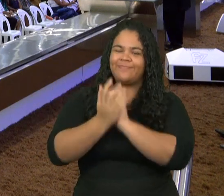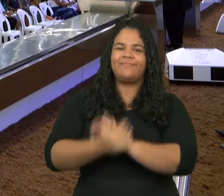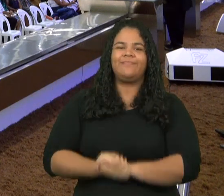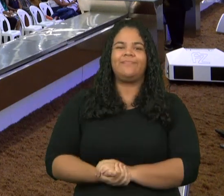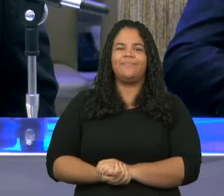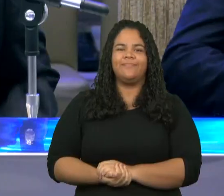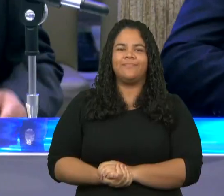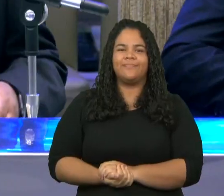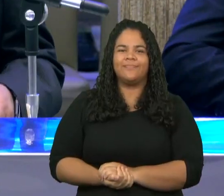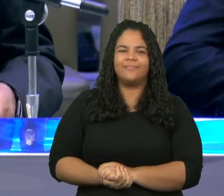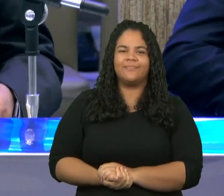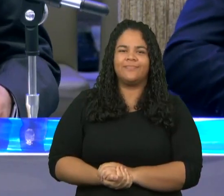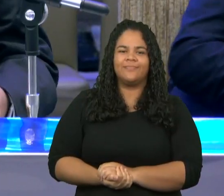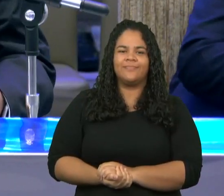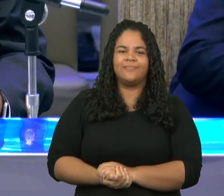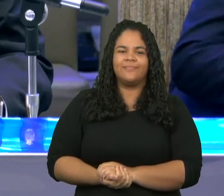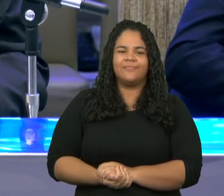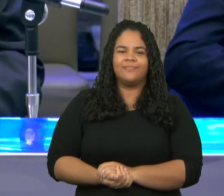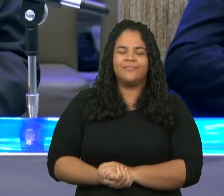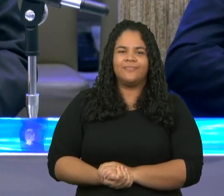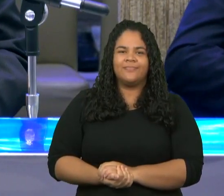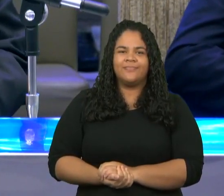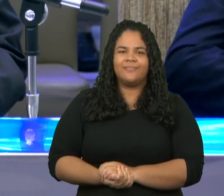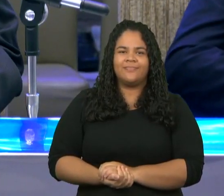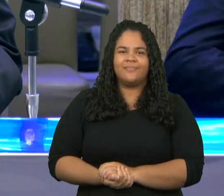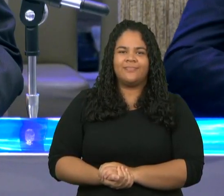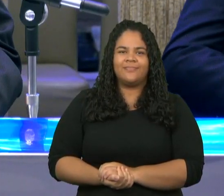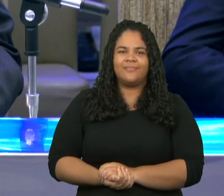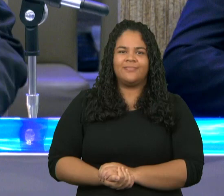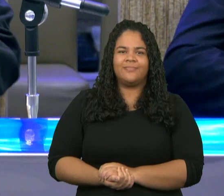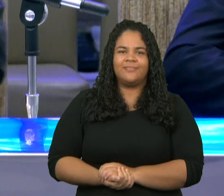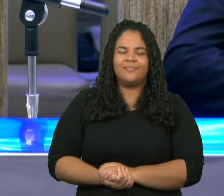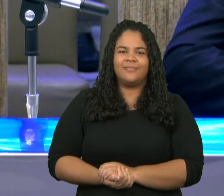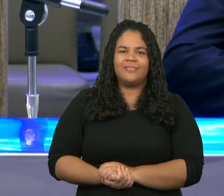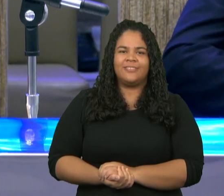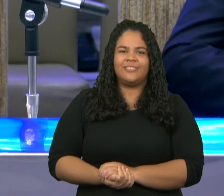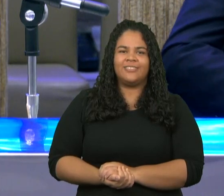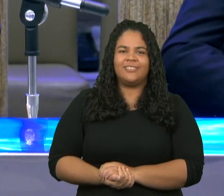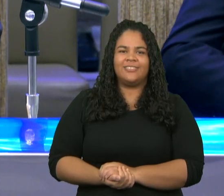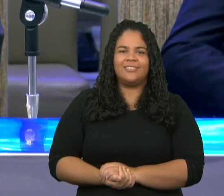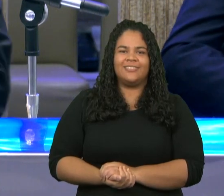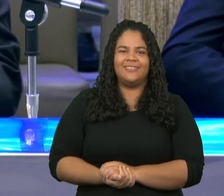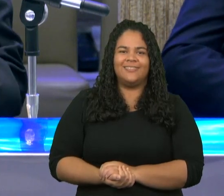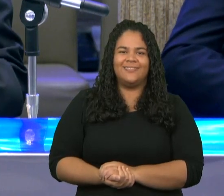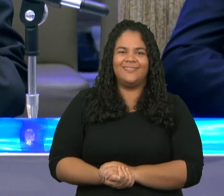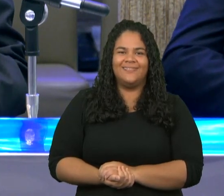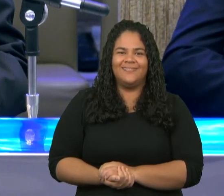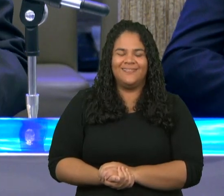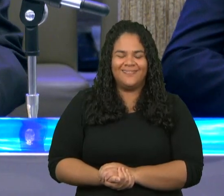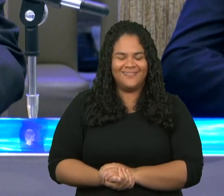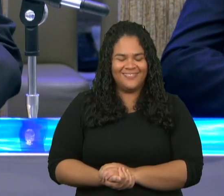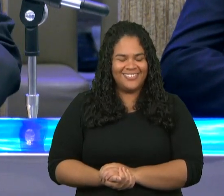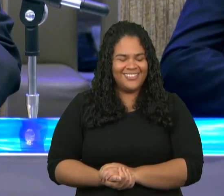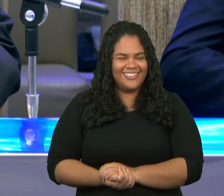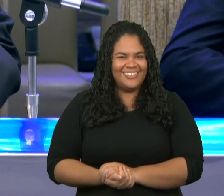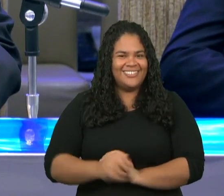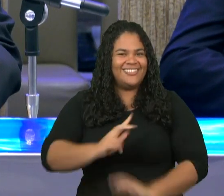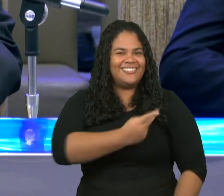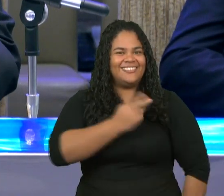Meus amados irmãos, o capítulo 11 de Hebreus,